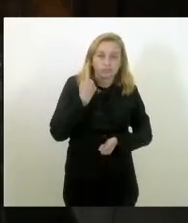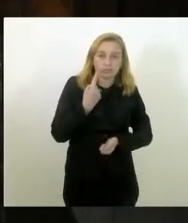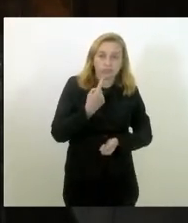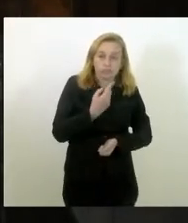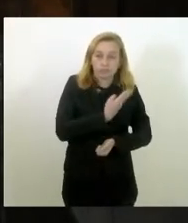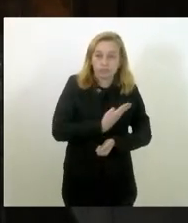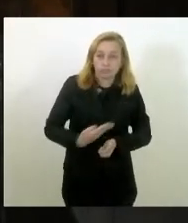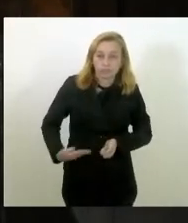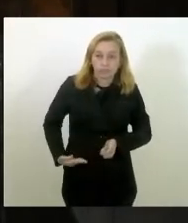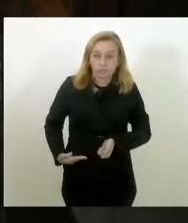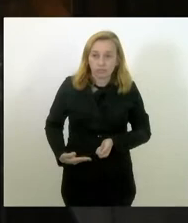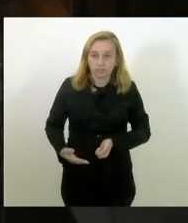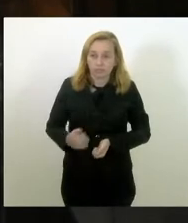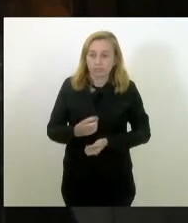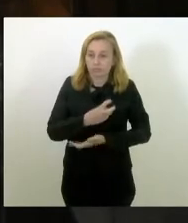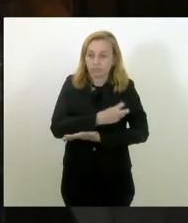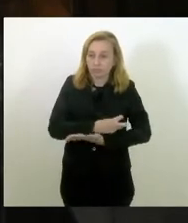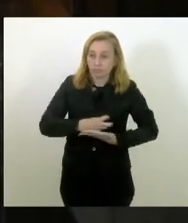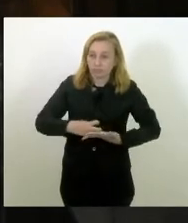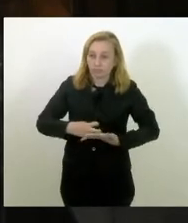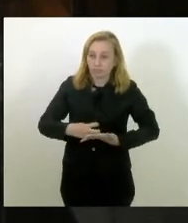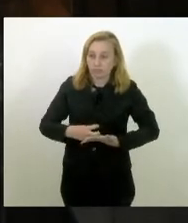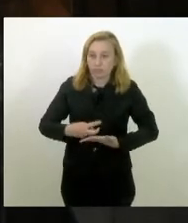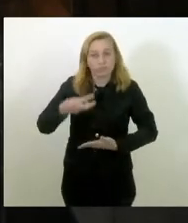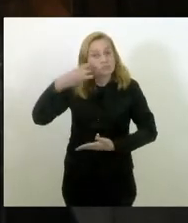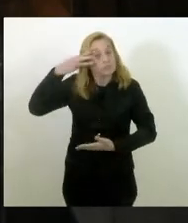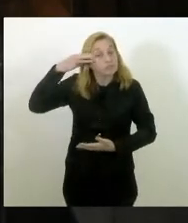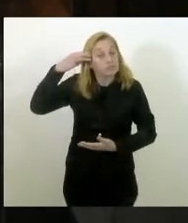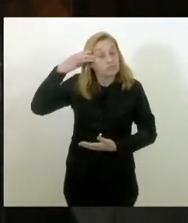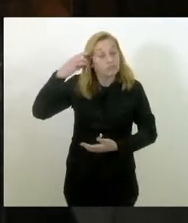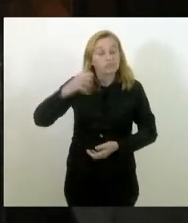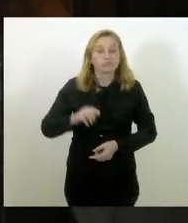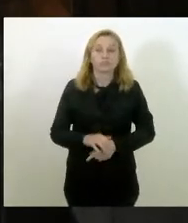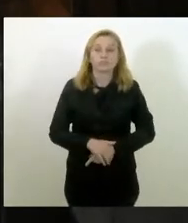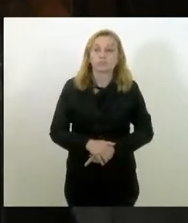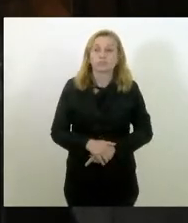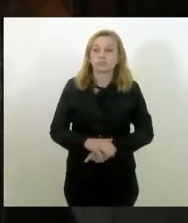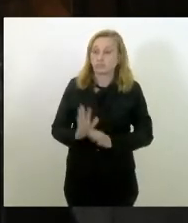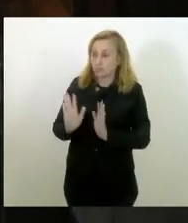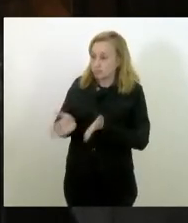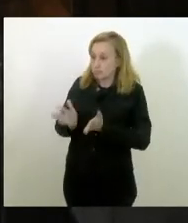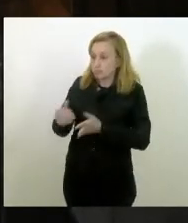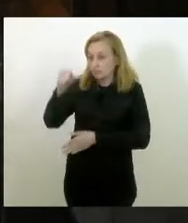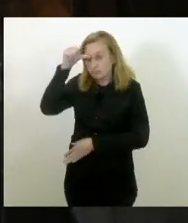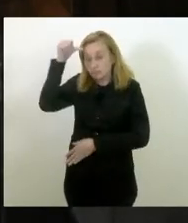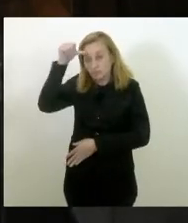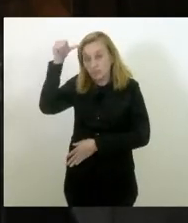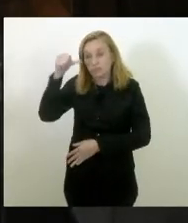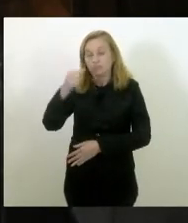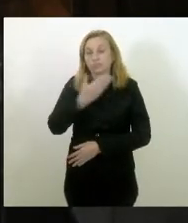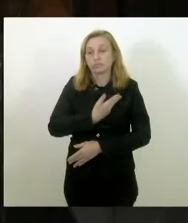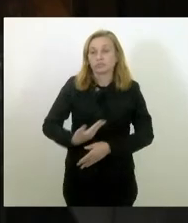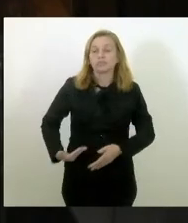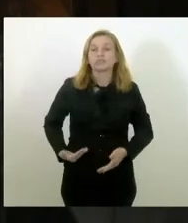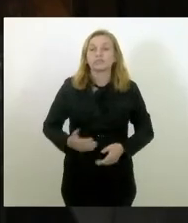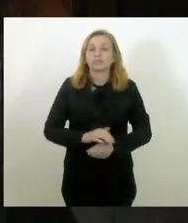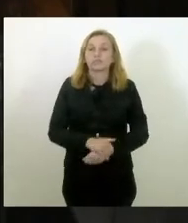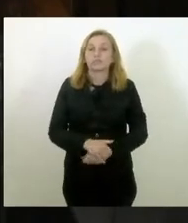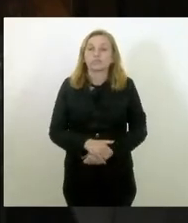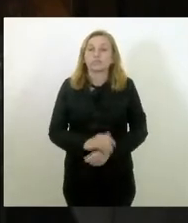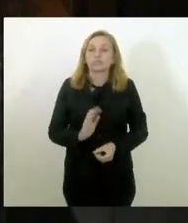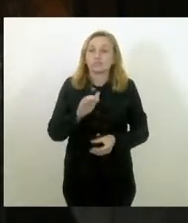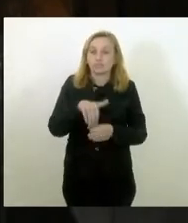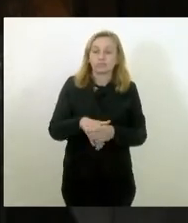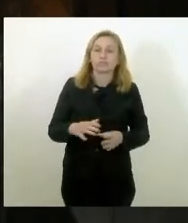empichado Wilson Witzel e do governador atual Cláudio Castro, o voto do